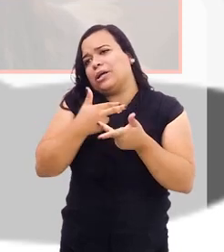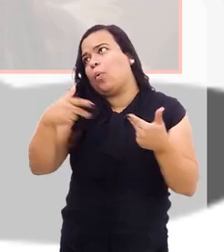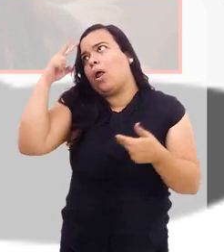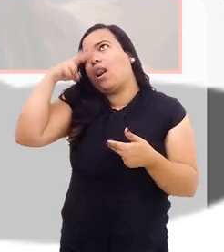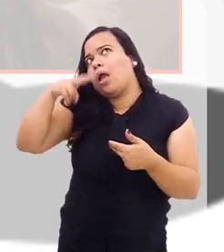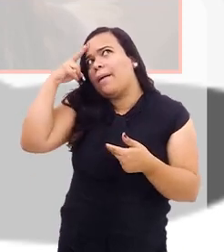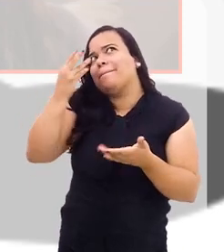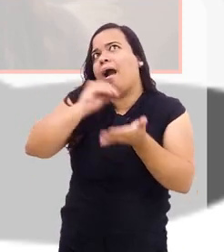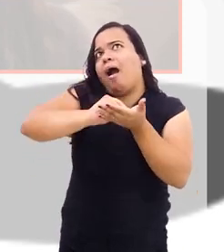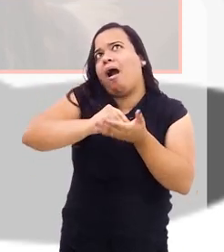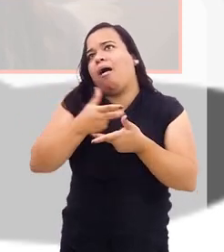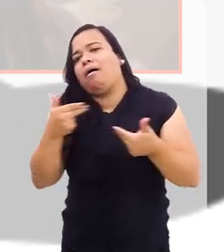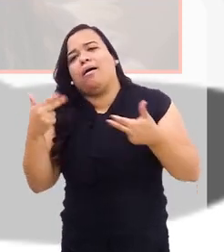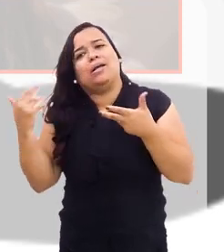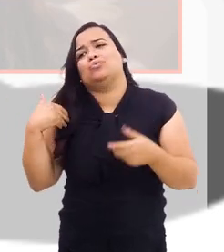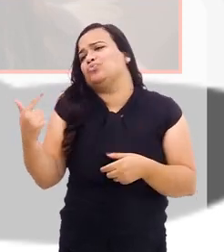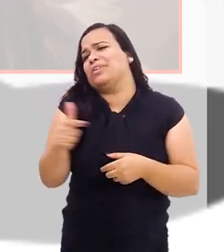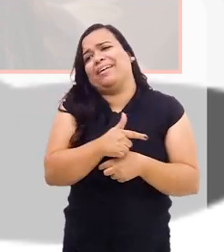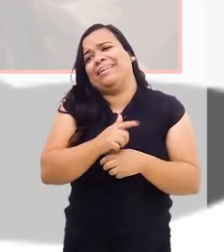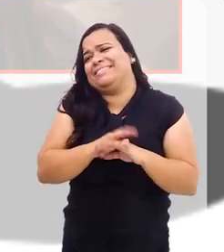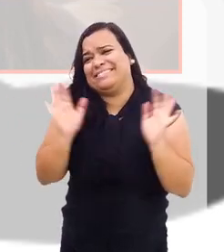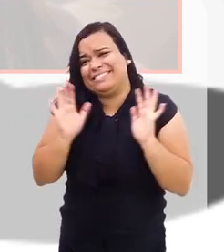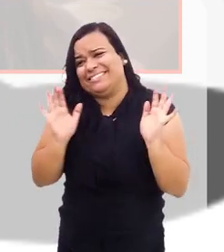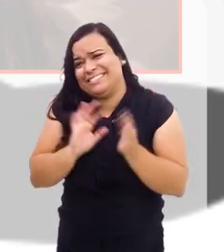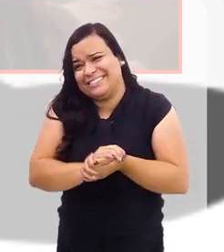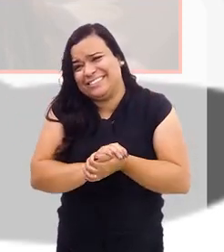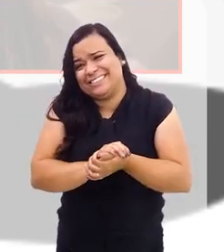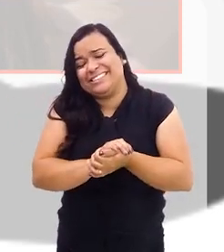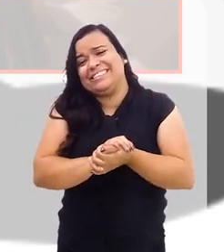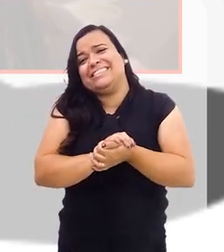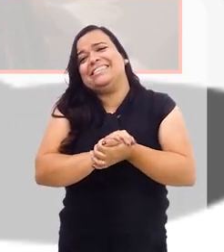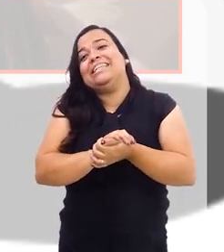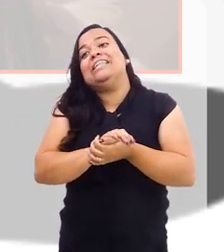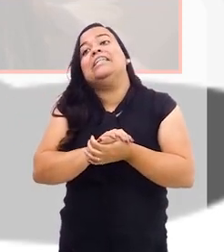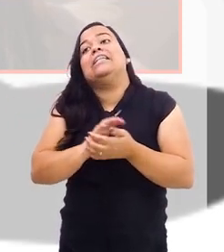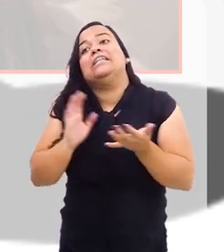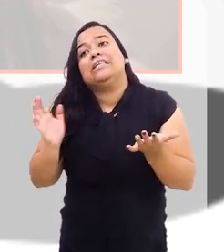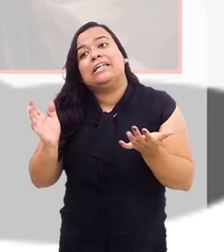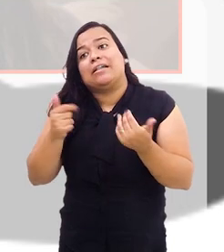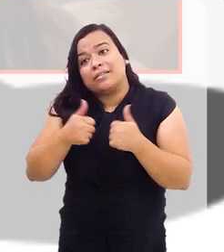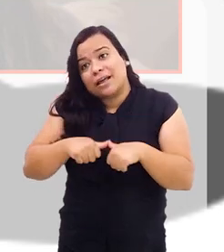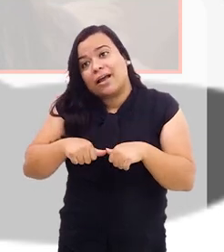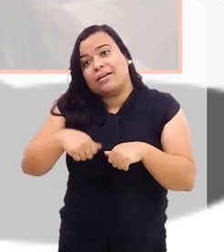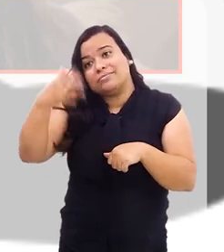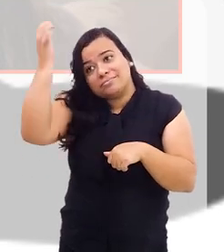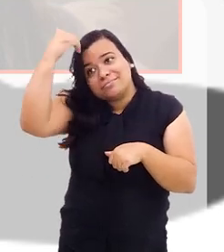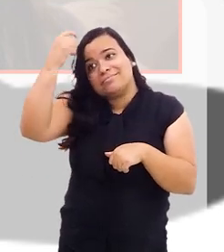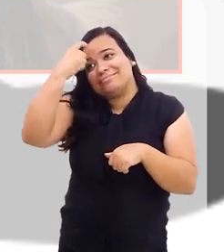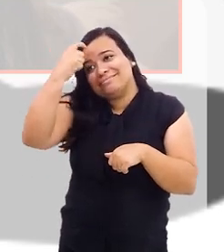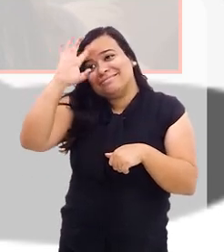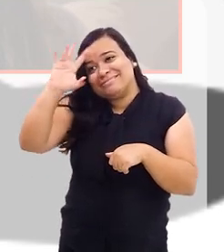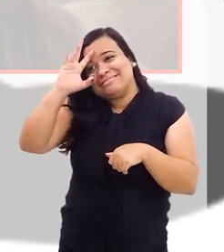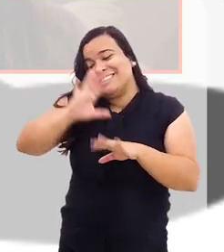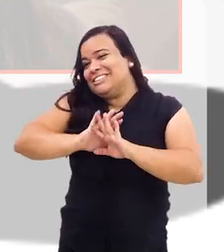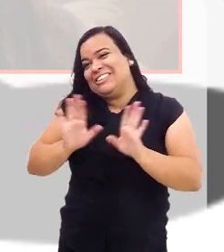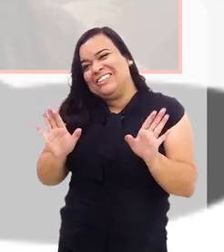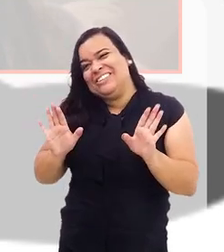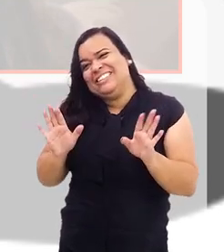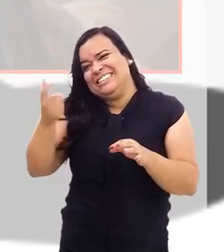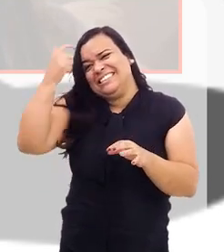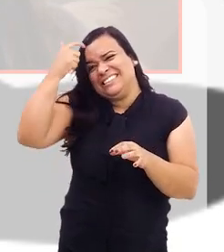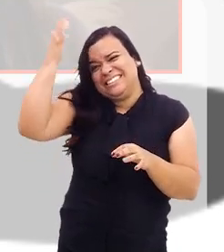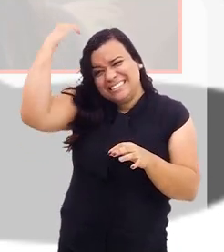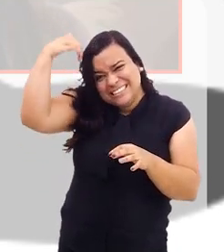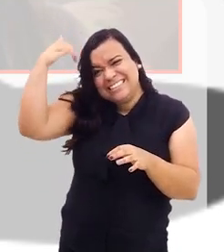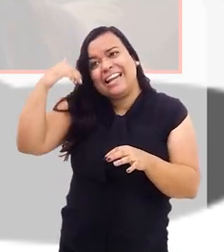anotar coisas e momentos e situações que eu já vivi. Por enquanto está tudo no meu HD aqui, né? E